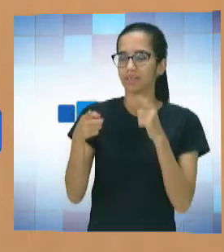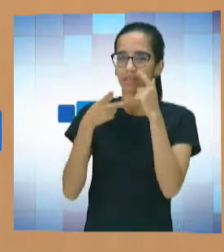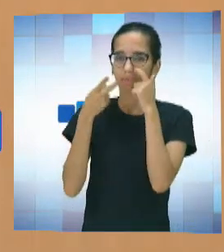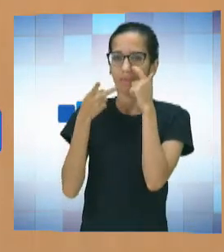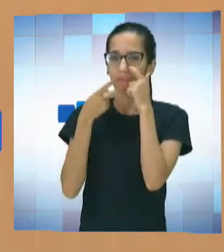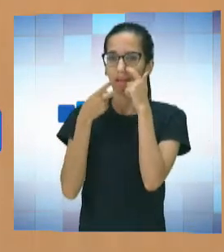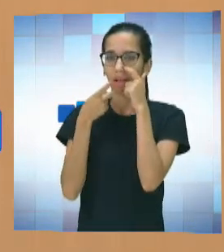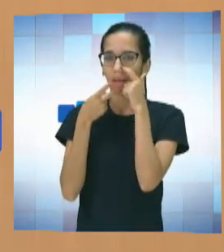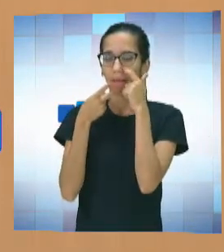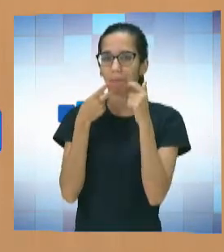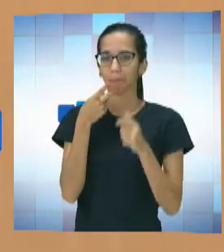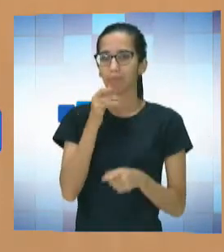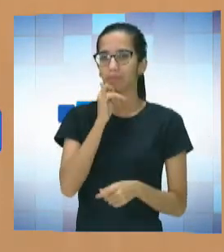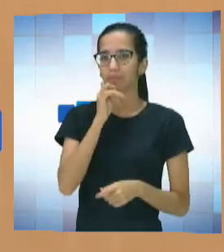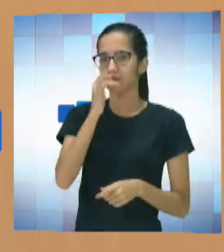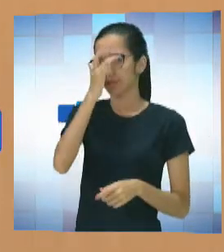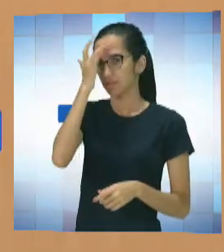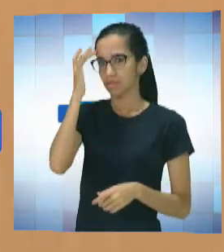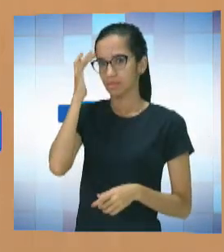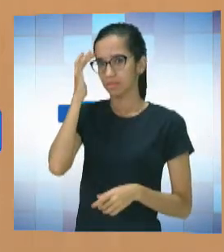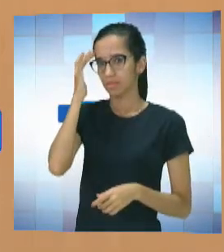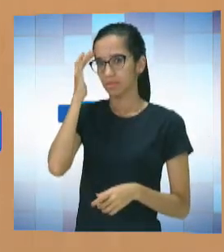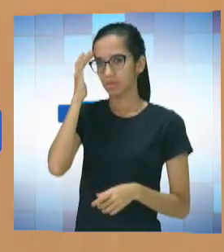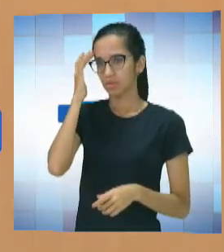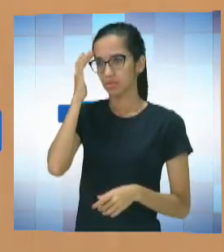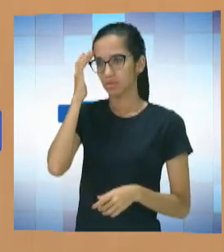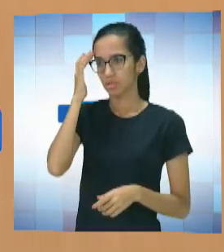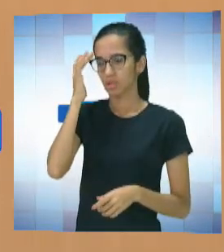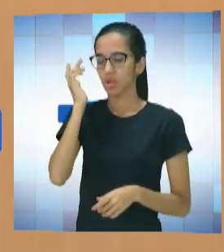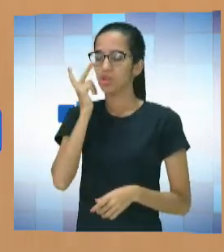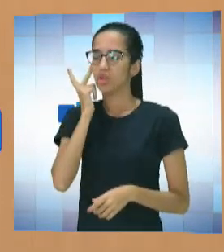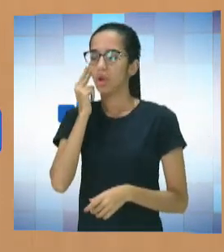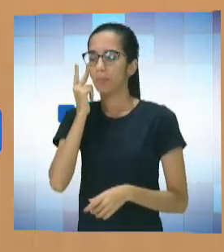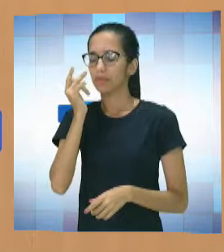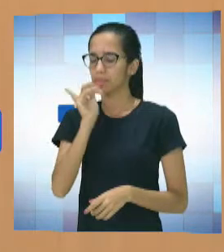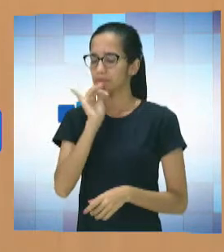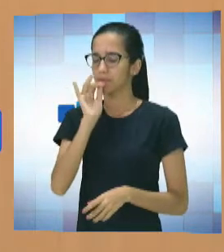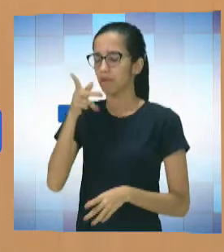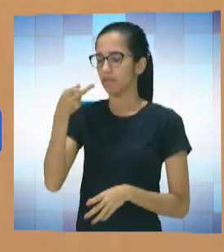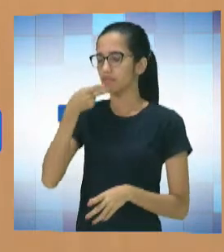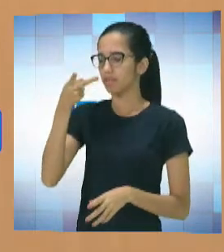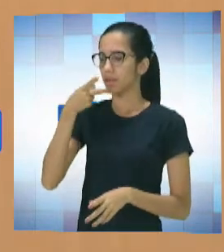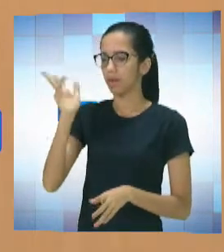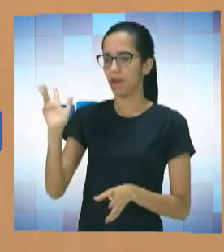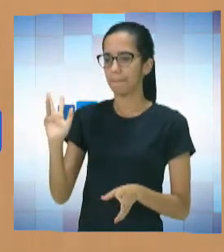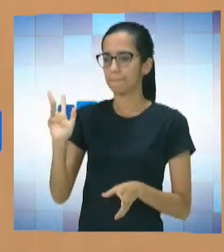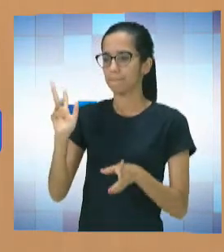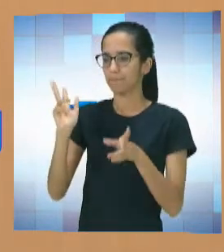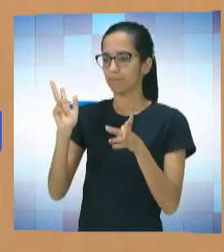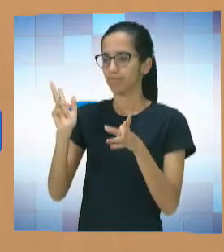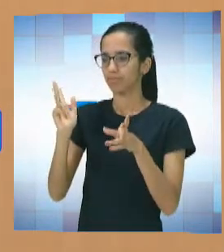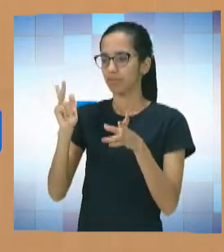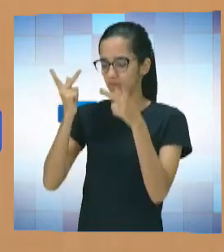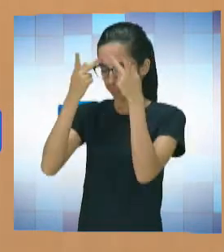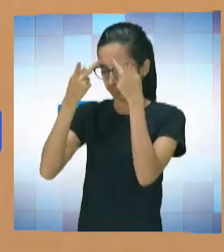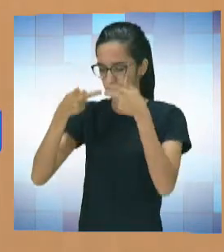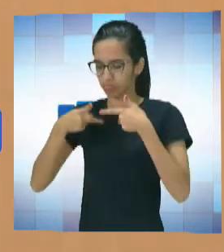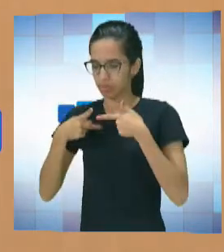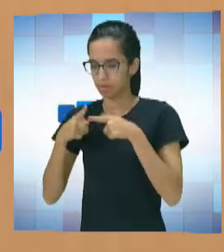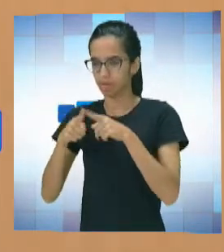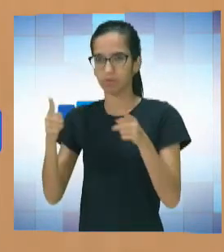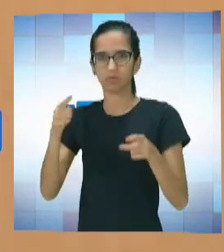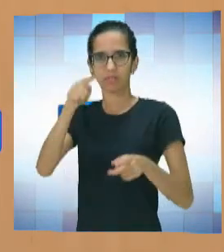que trabalhar o individualismo. Imagine um autista que ele já vive num mundo individualizado. Pois é, na verdade,